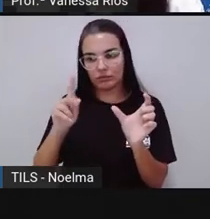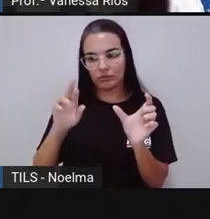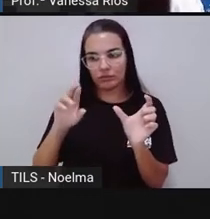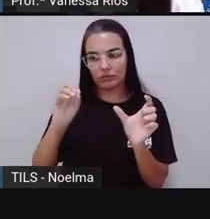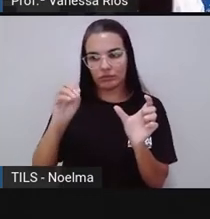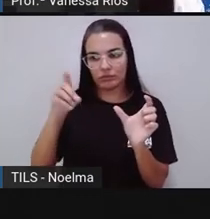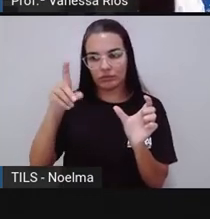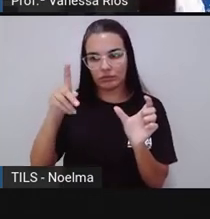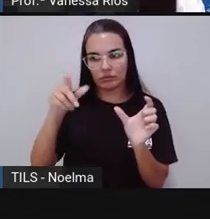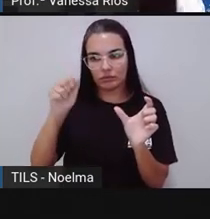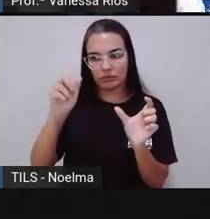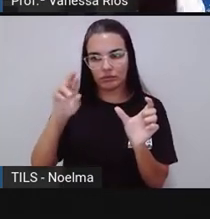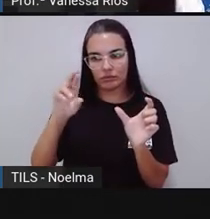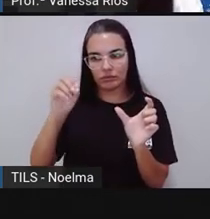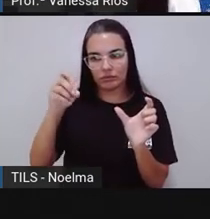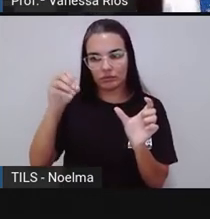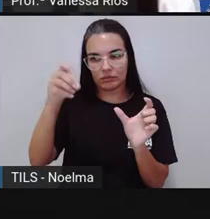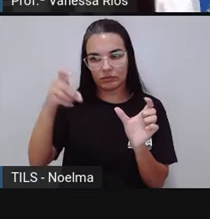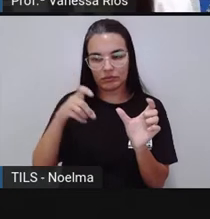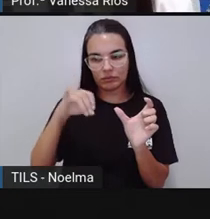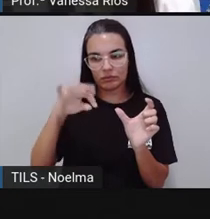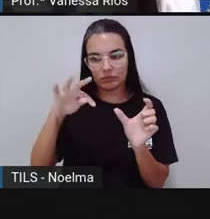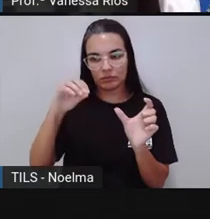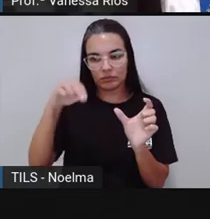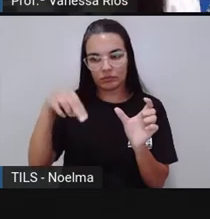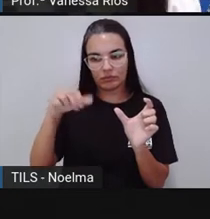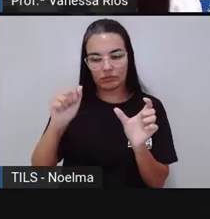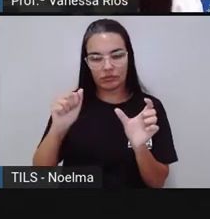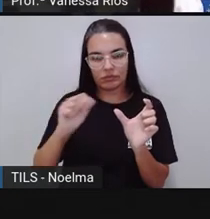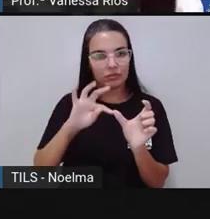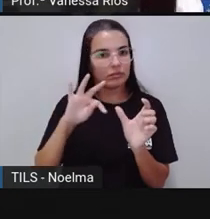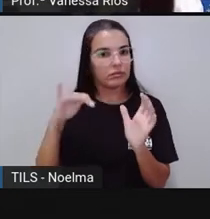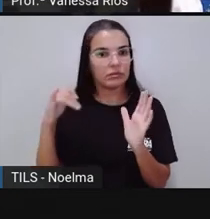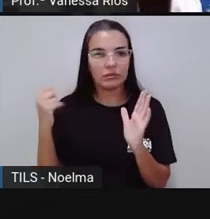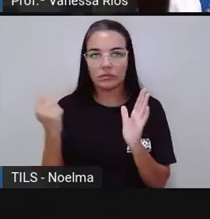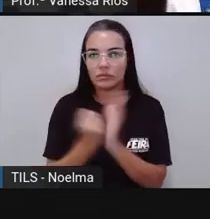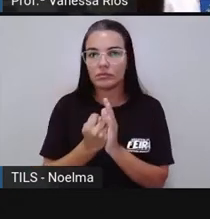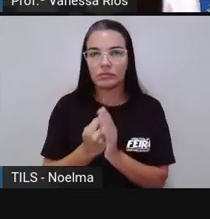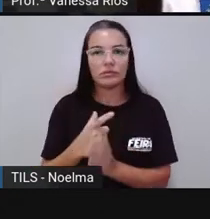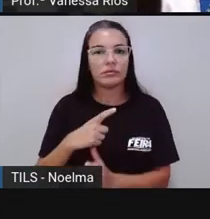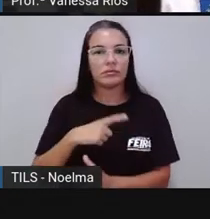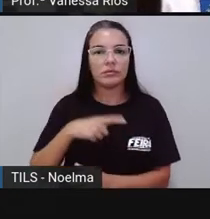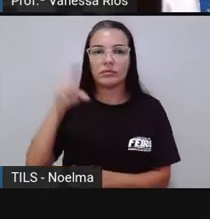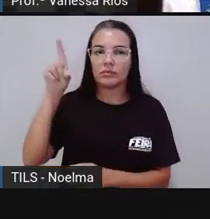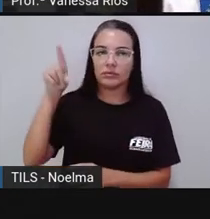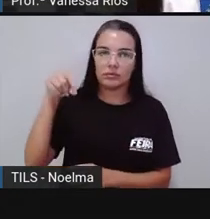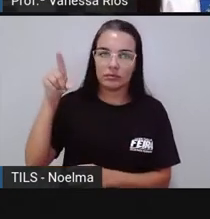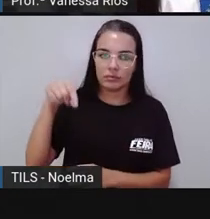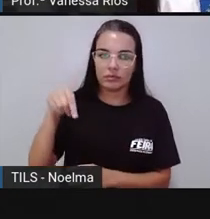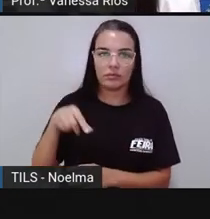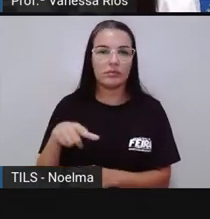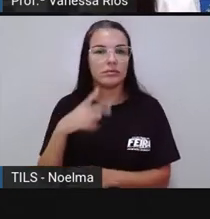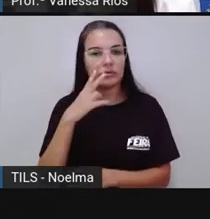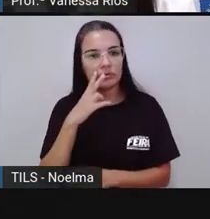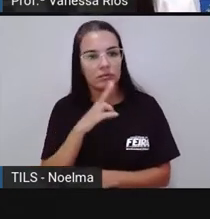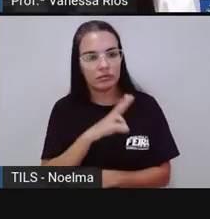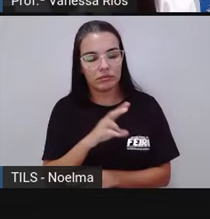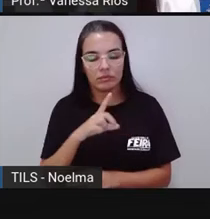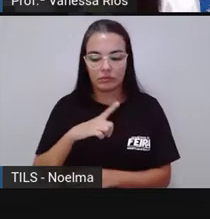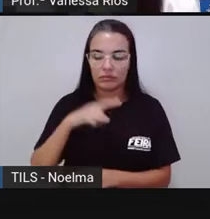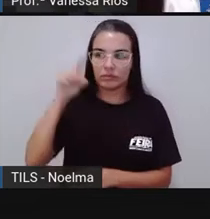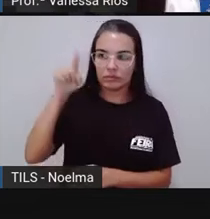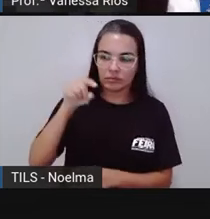são acentuadas. Exemplos aí. Lâmpada, cálice, que a gente já observa e apresenta tanto do acento